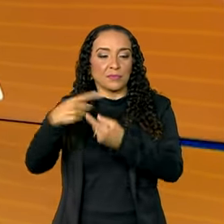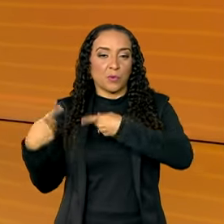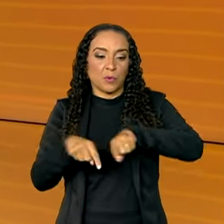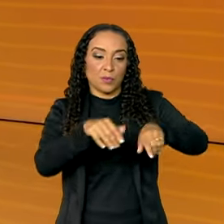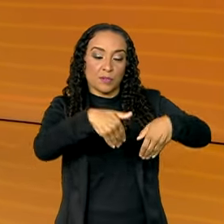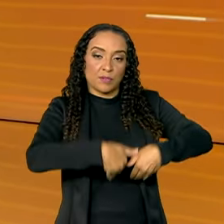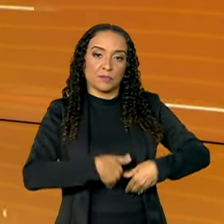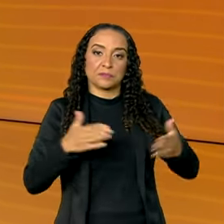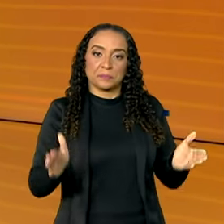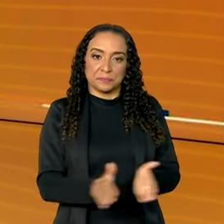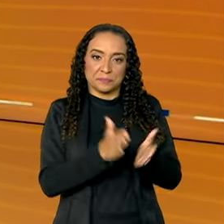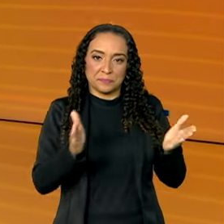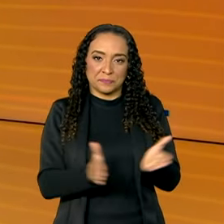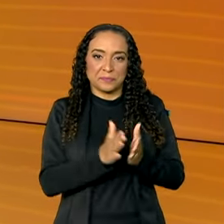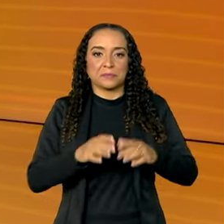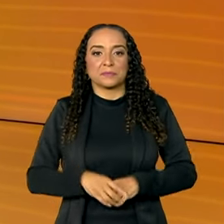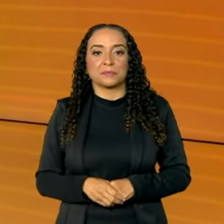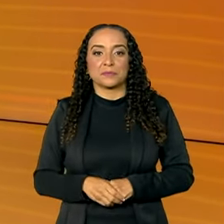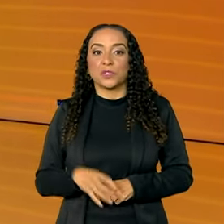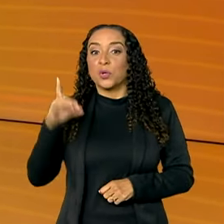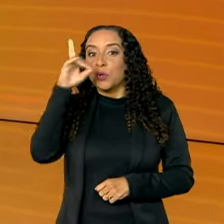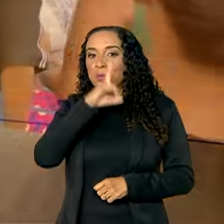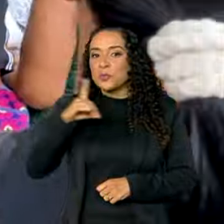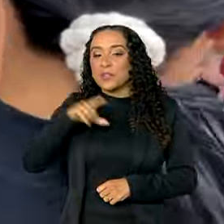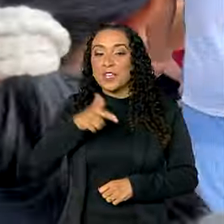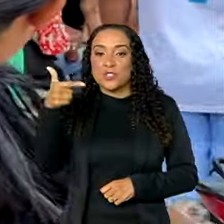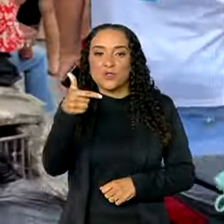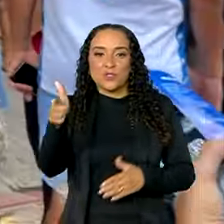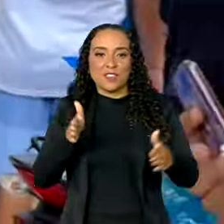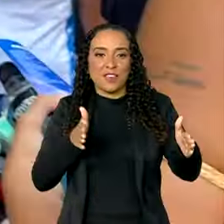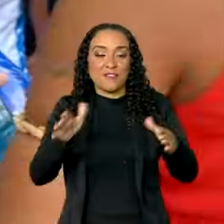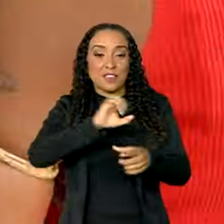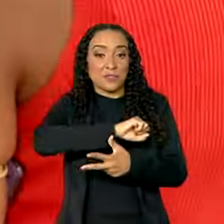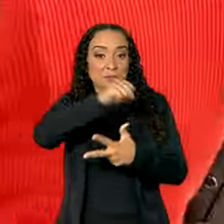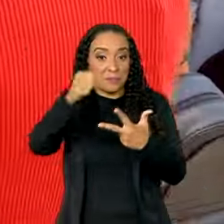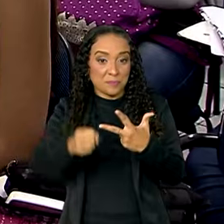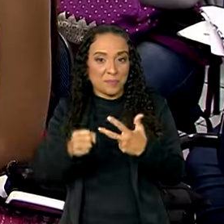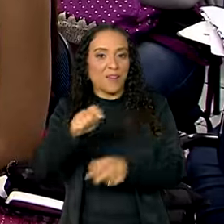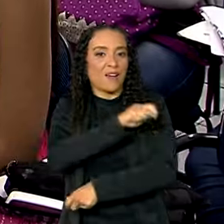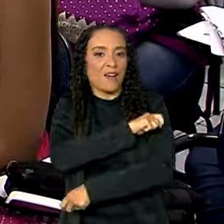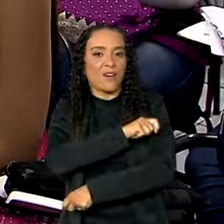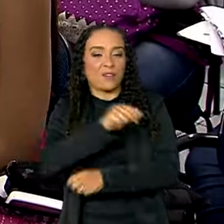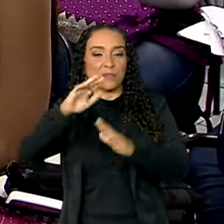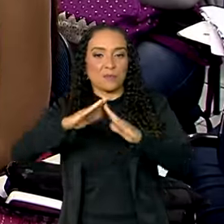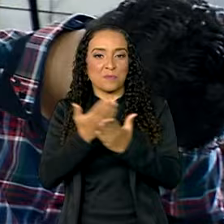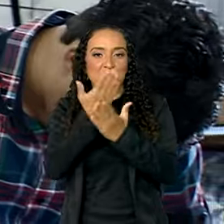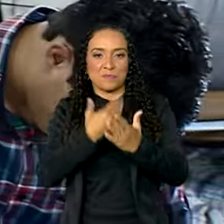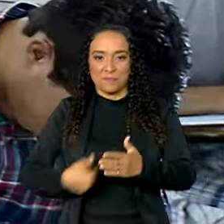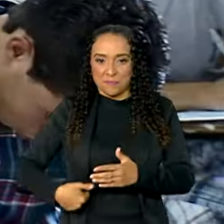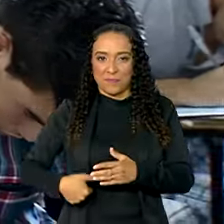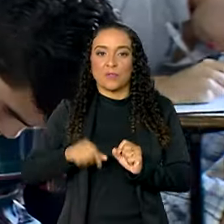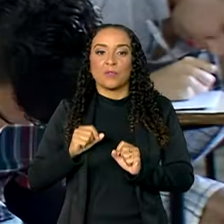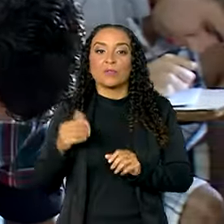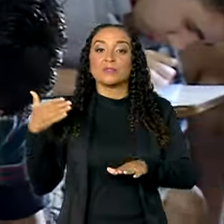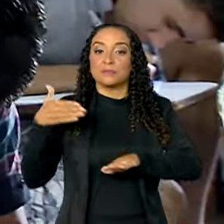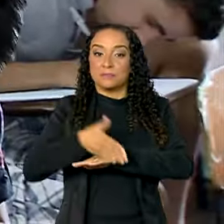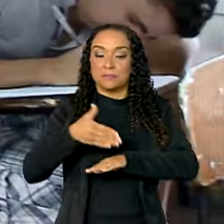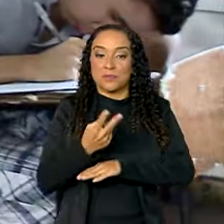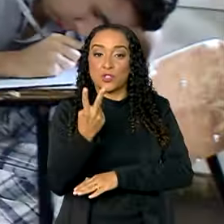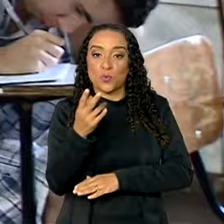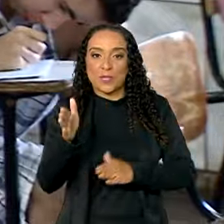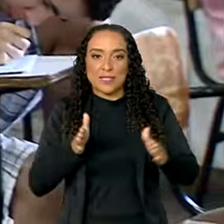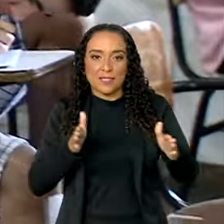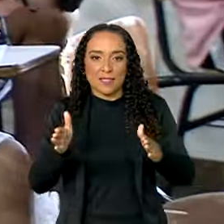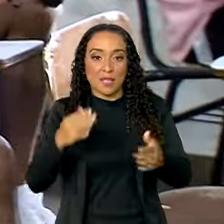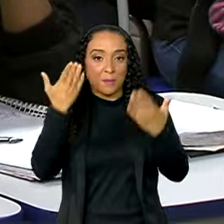contra a fome e a pobreza. Domingo tem a segunda fase do Enem e estudantes da rede pública que comparecerem às